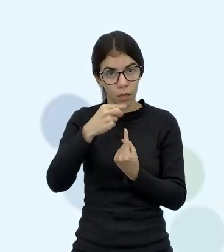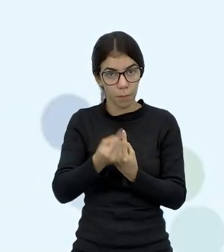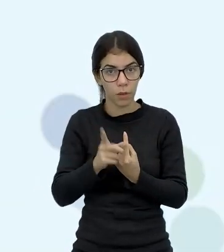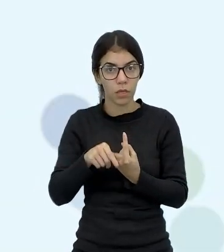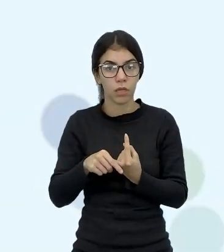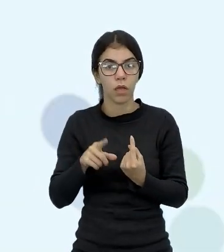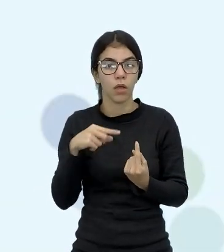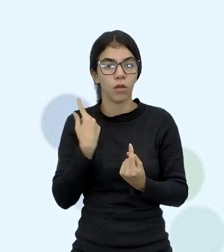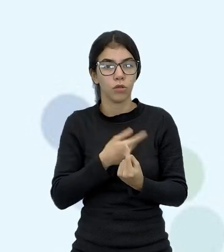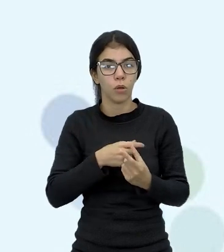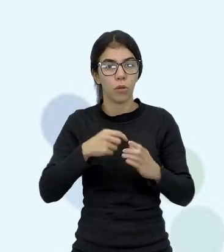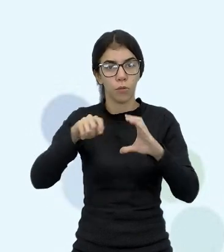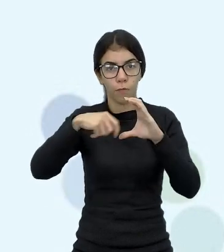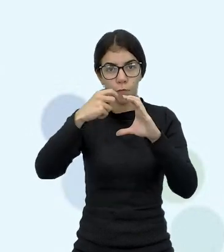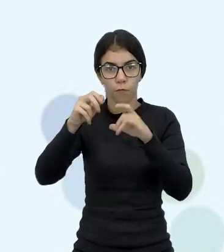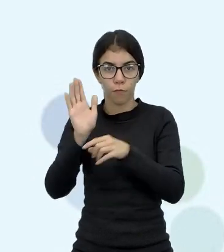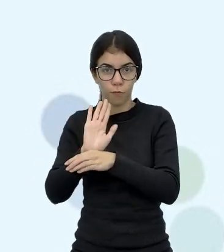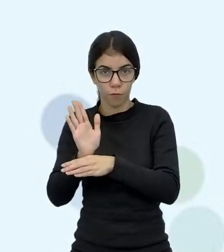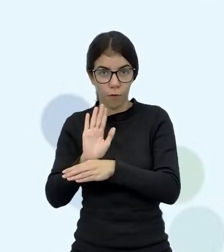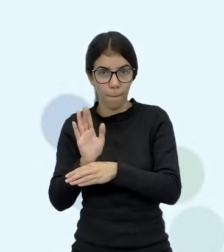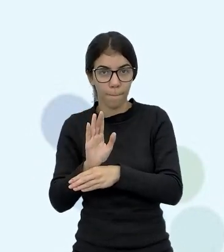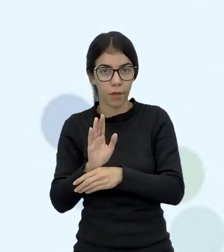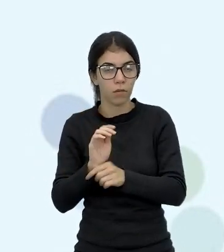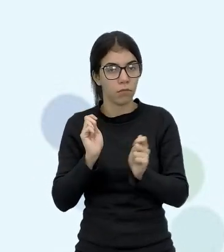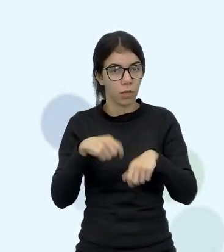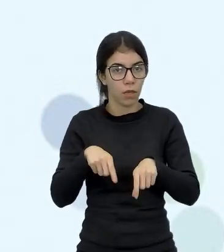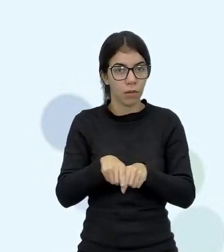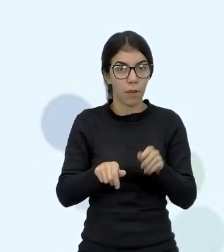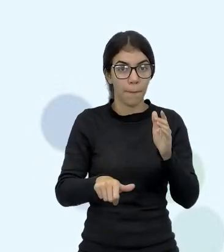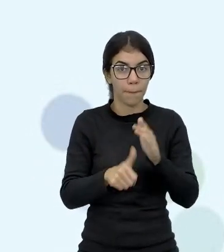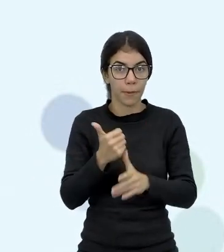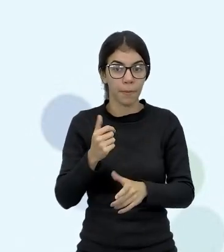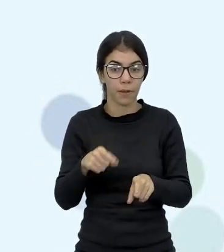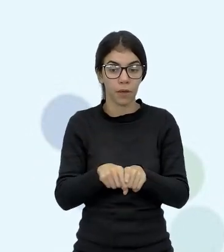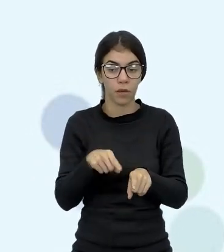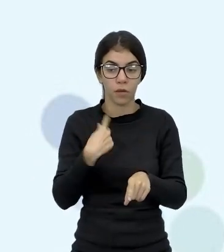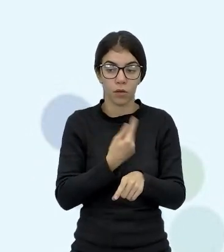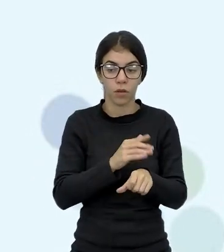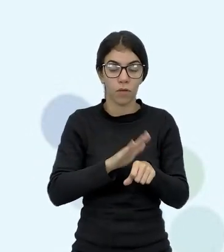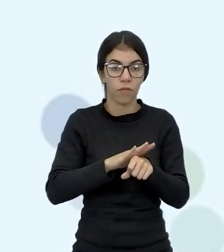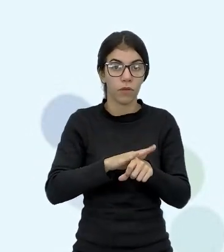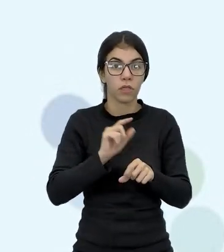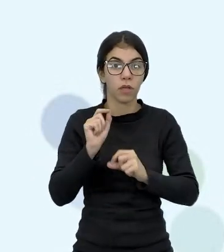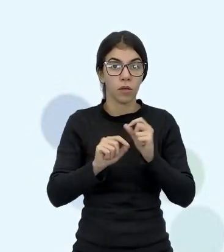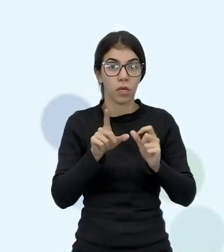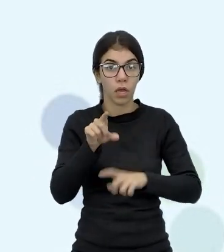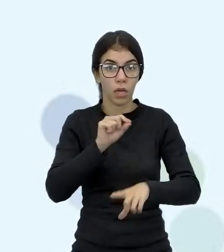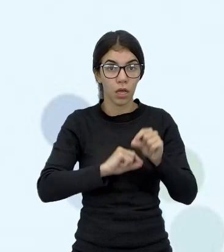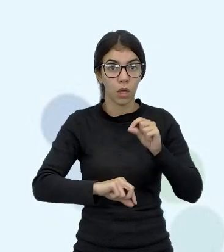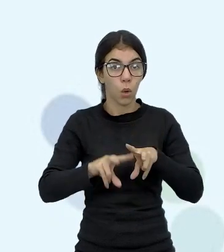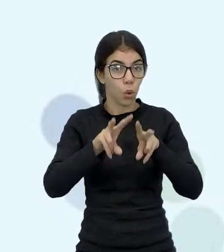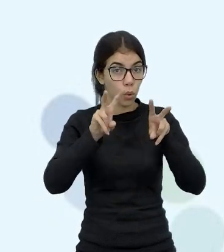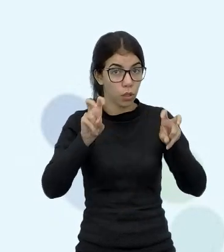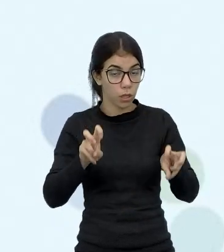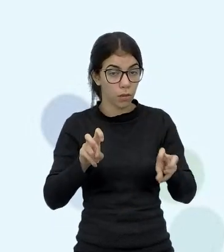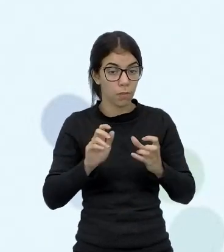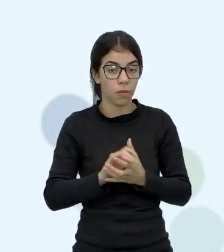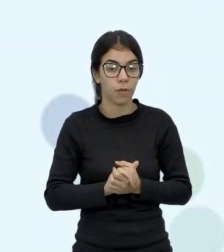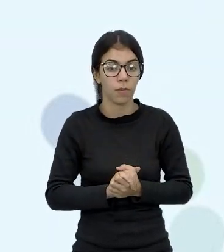tinha como fazer um filme, foi falado pra vocês que a primeira coisa que nós devemos fazer é selecionar o tema,